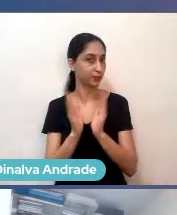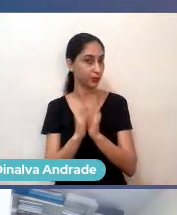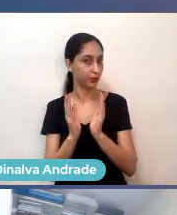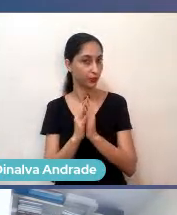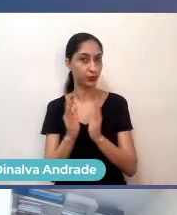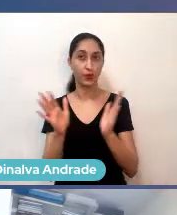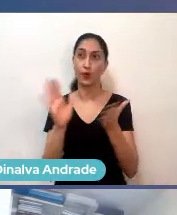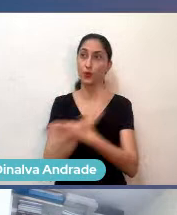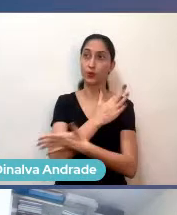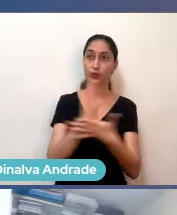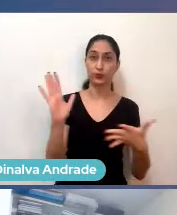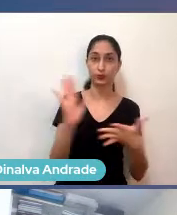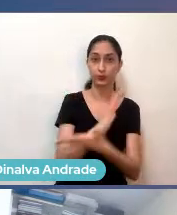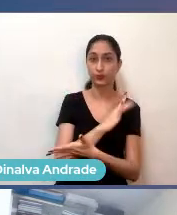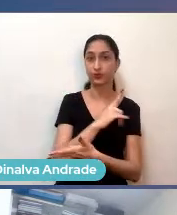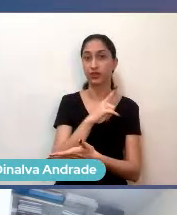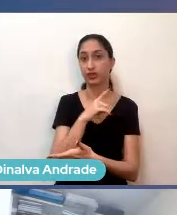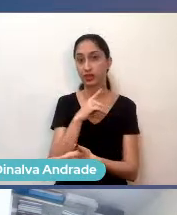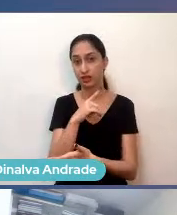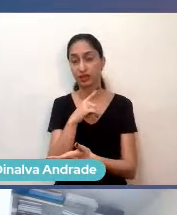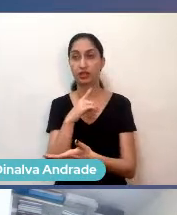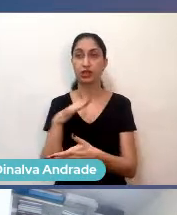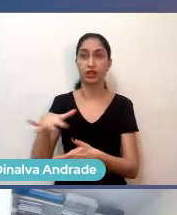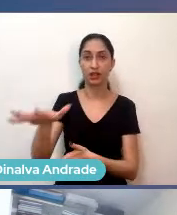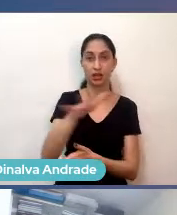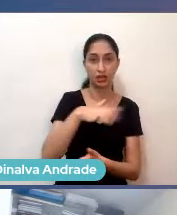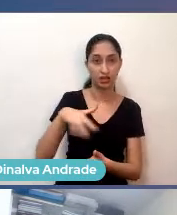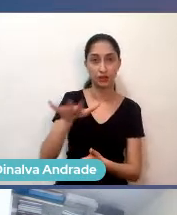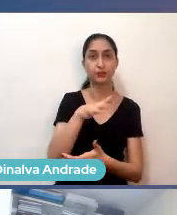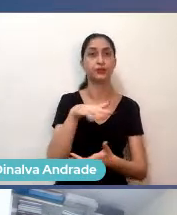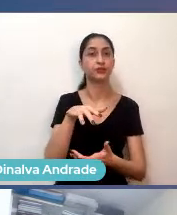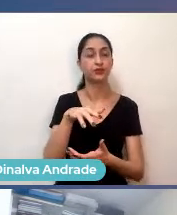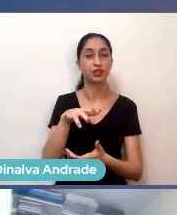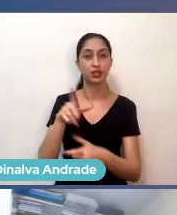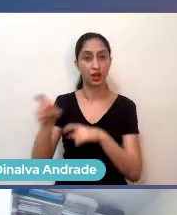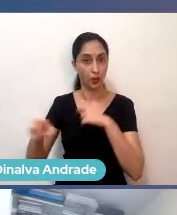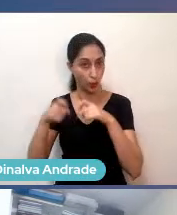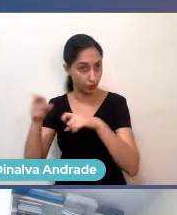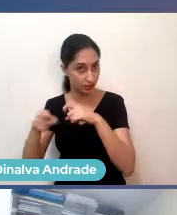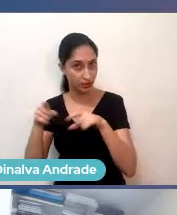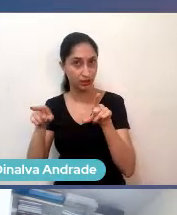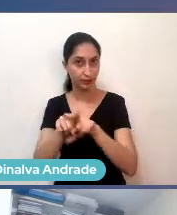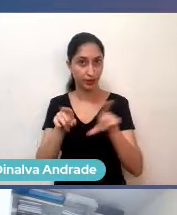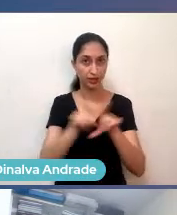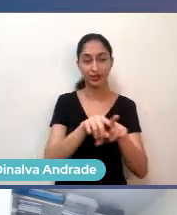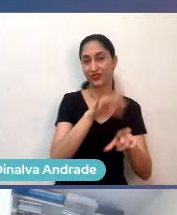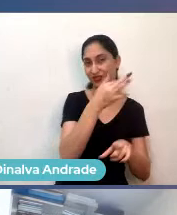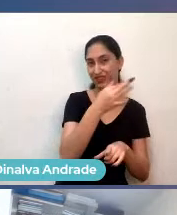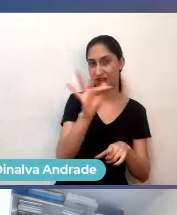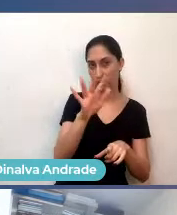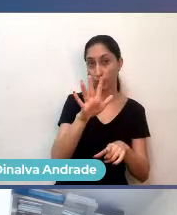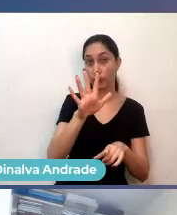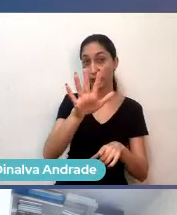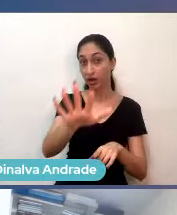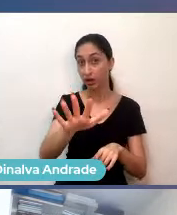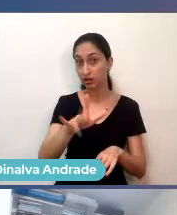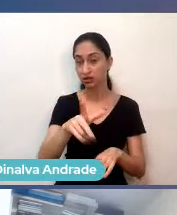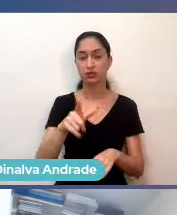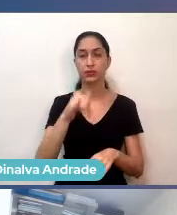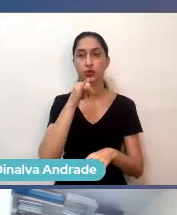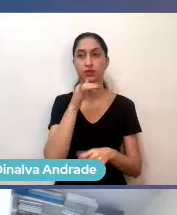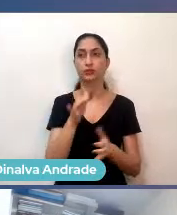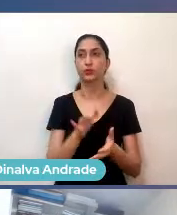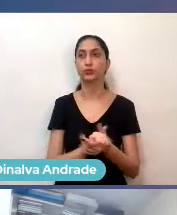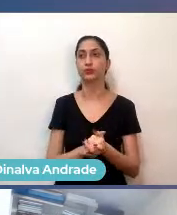área acadêmica que tem lá dentro da rural e da federal, mas que, na necessidade do Estado e de Recife,